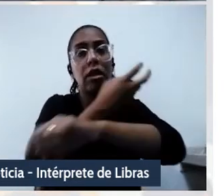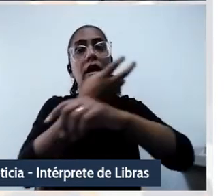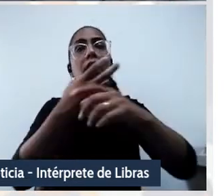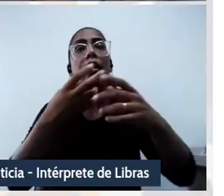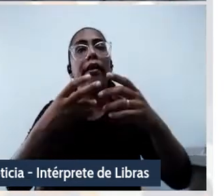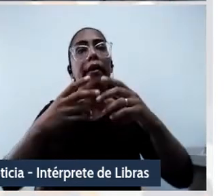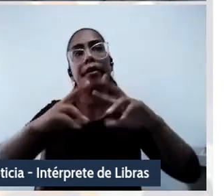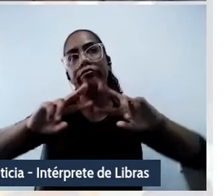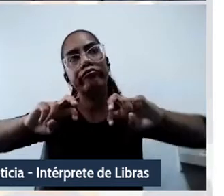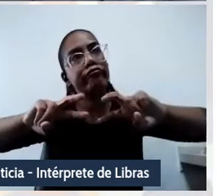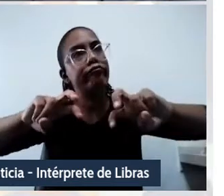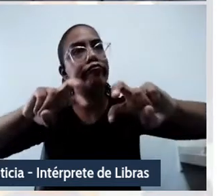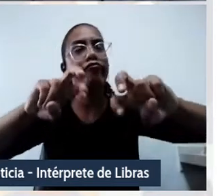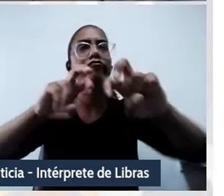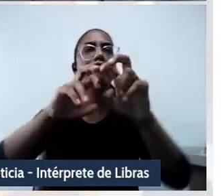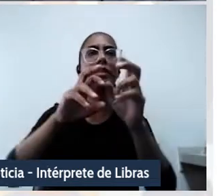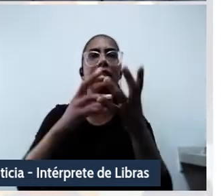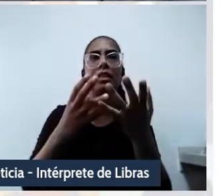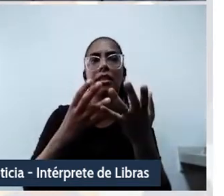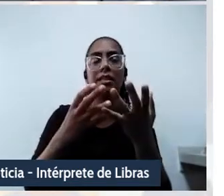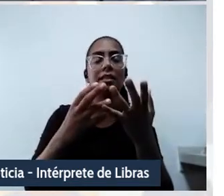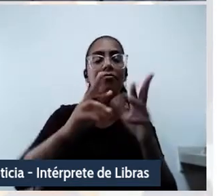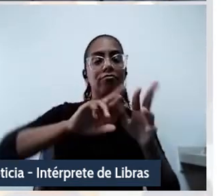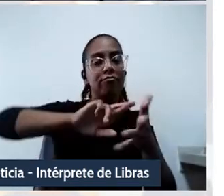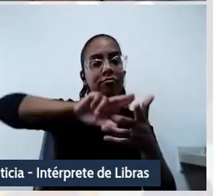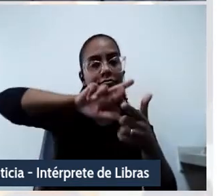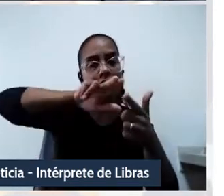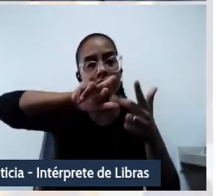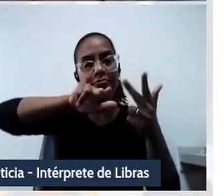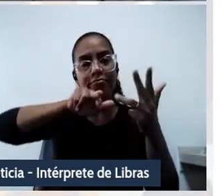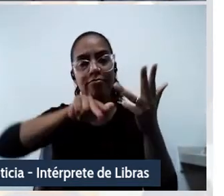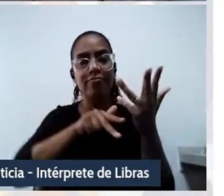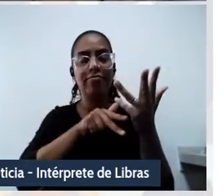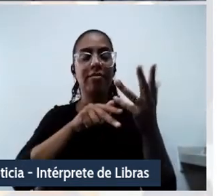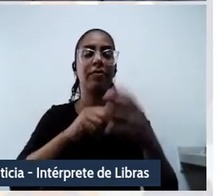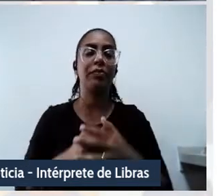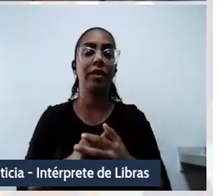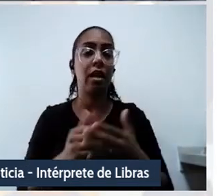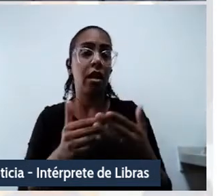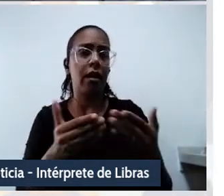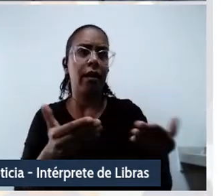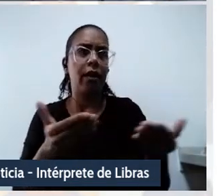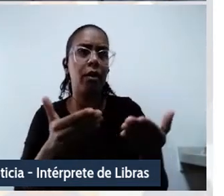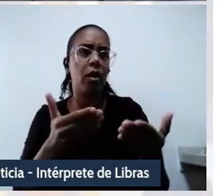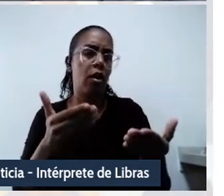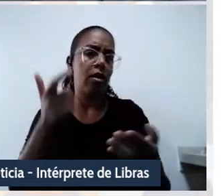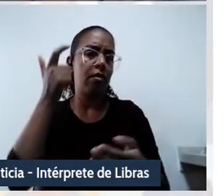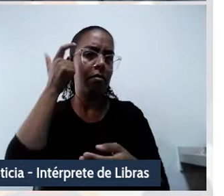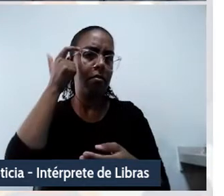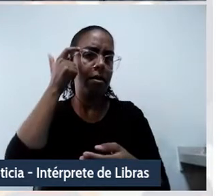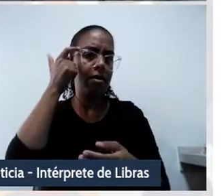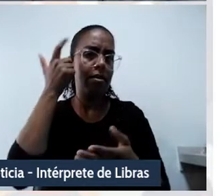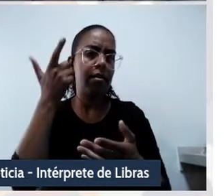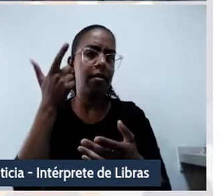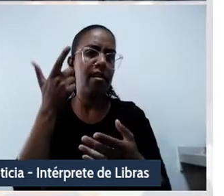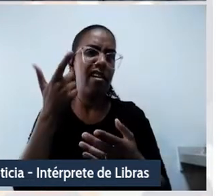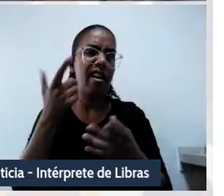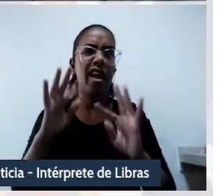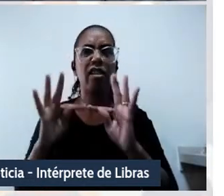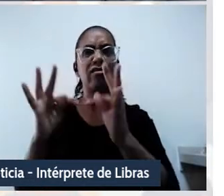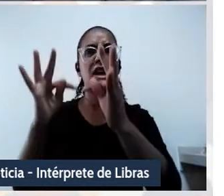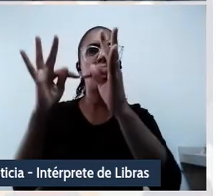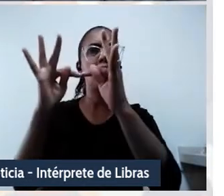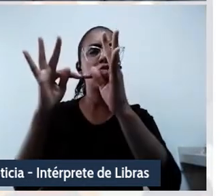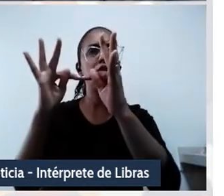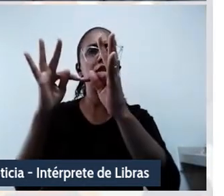e nuodiversidade. A questão neste caso não é tanto de decidir sobre abrir mão da tecnologia ou de defendê-la